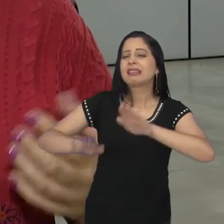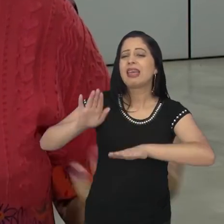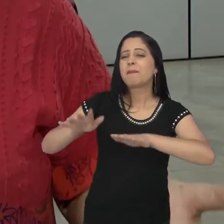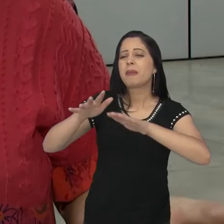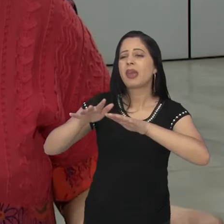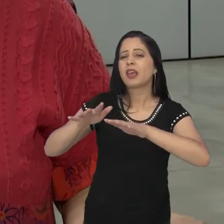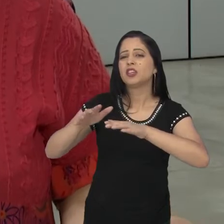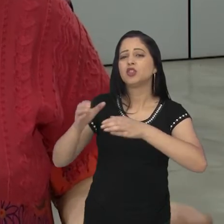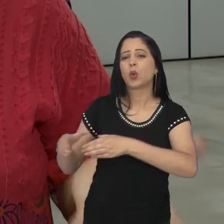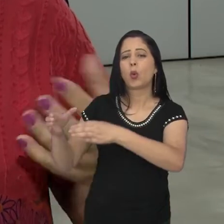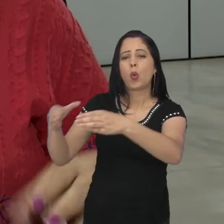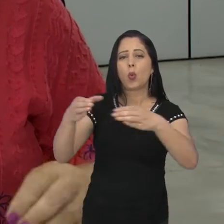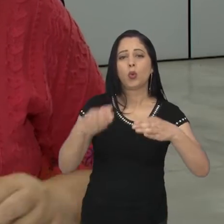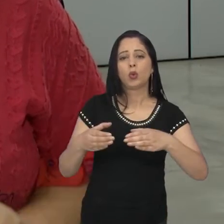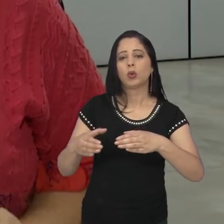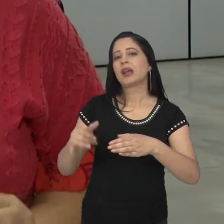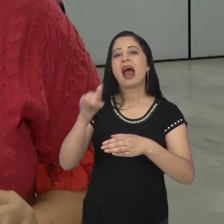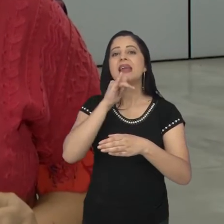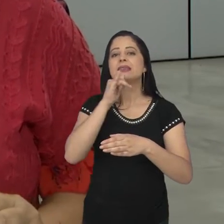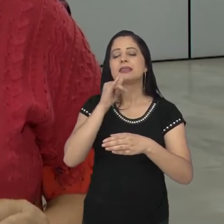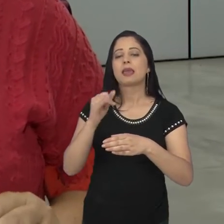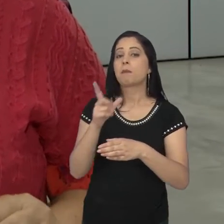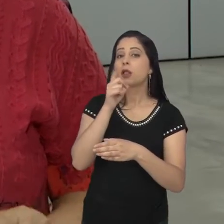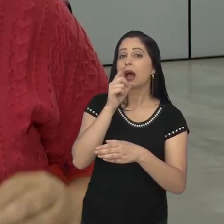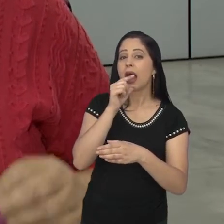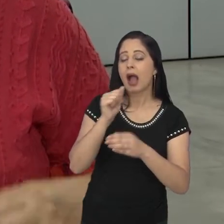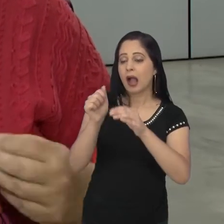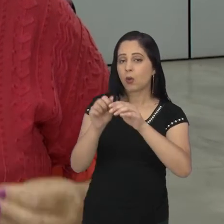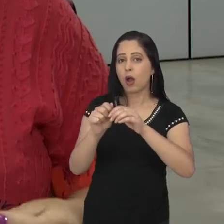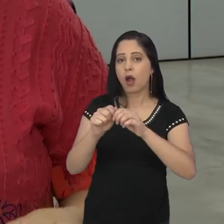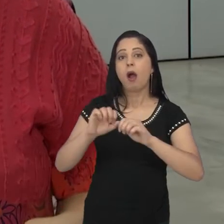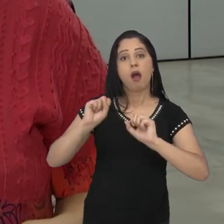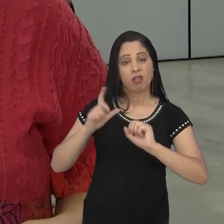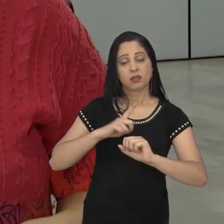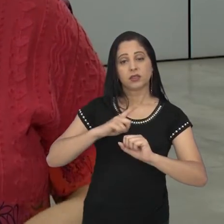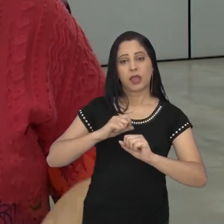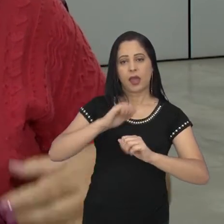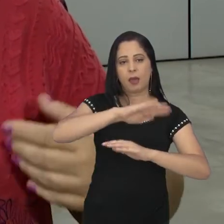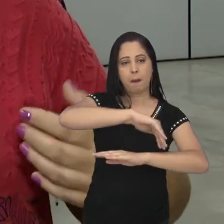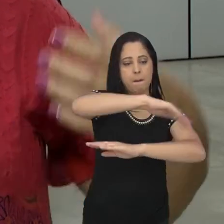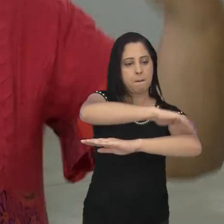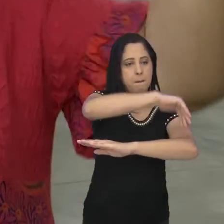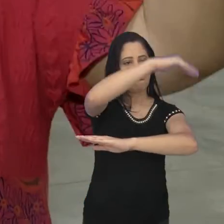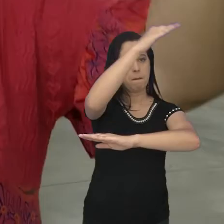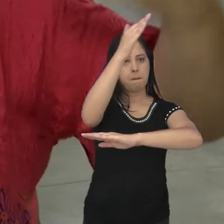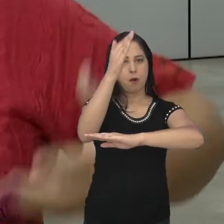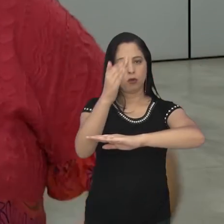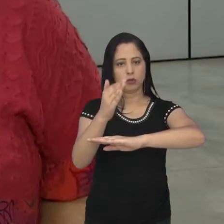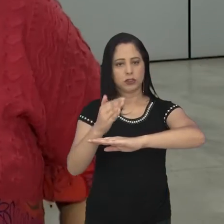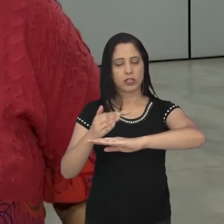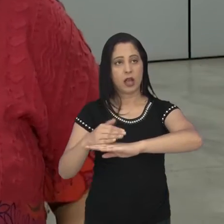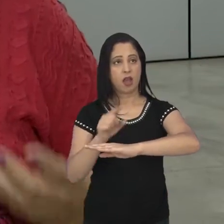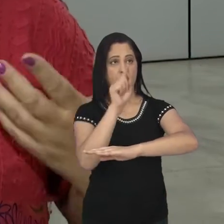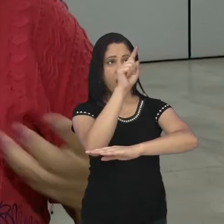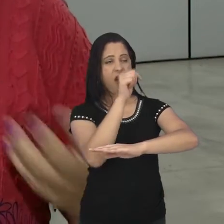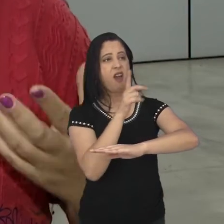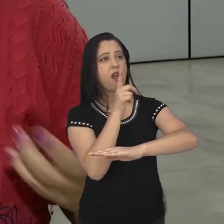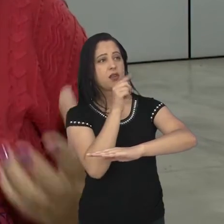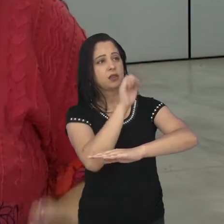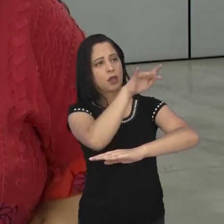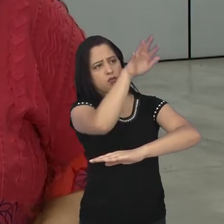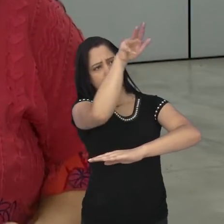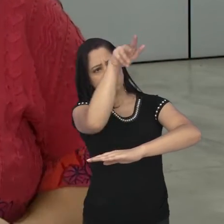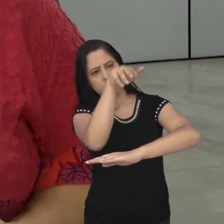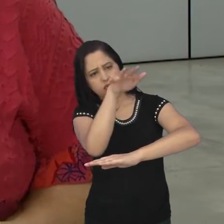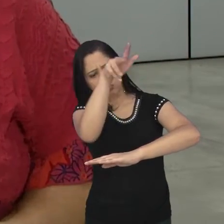dependendo da região, quando a gente fala de produção de água pelo solo, nos altos das montanhas, gente